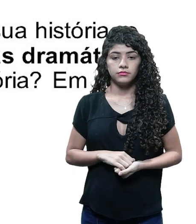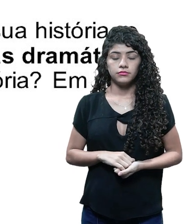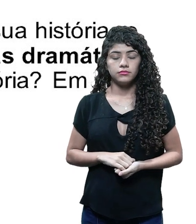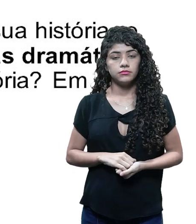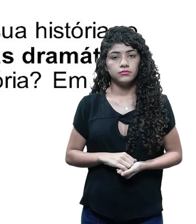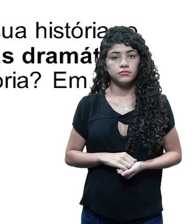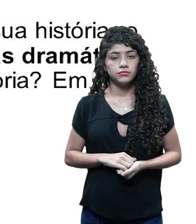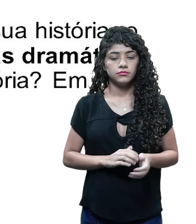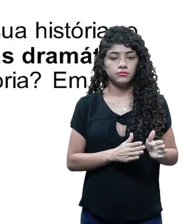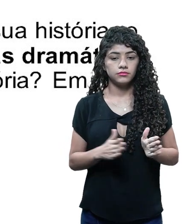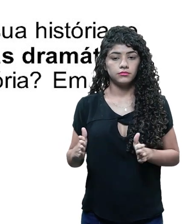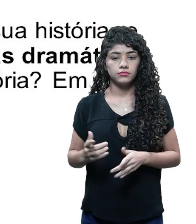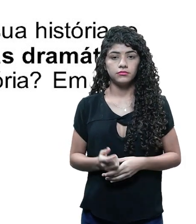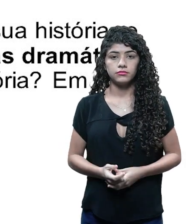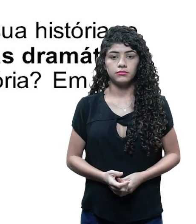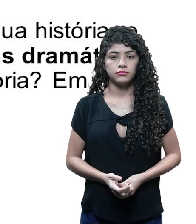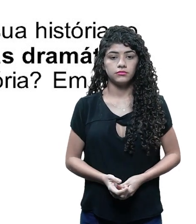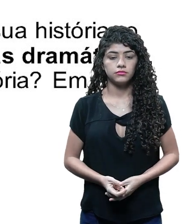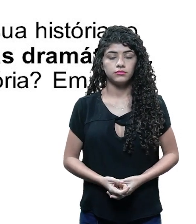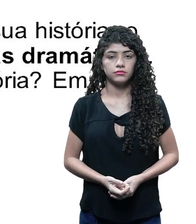dramáticas, essa decupagem.